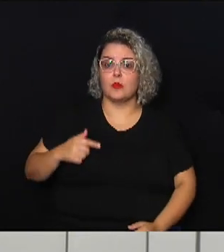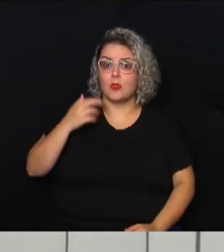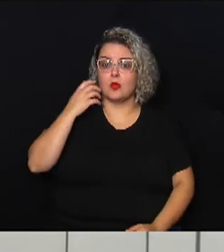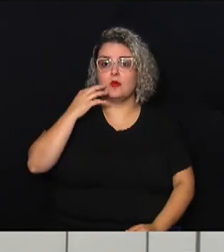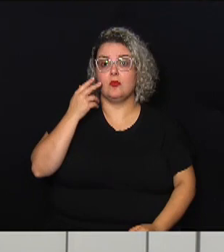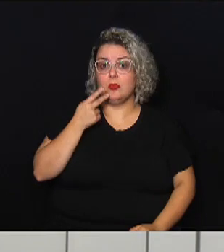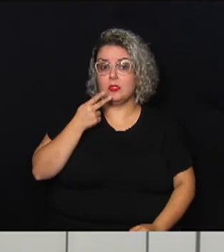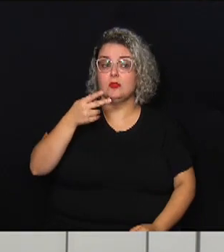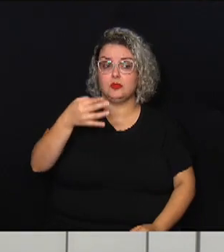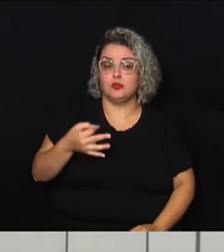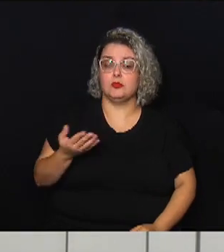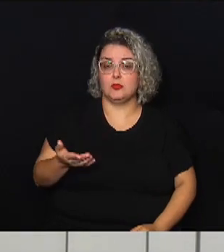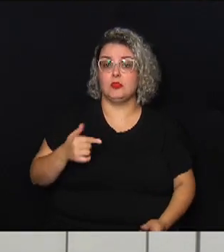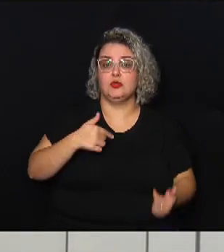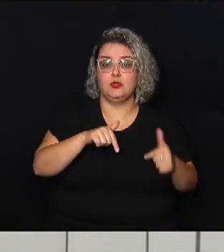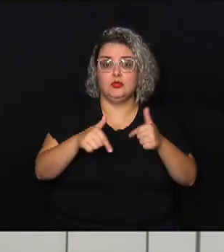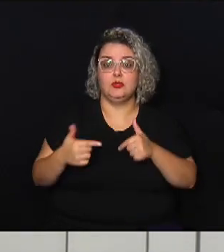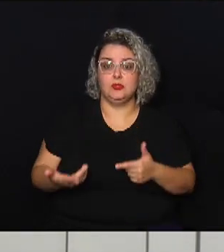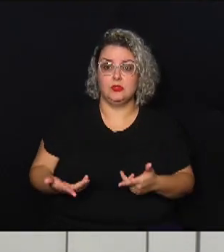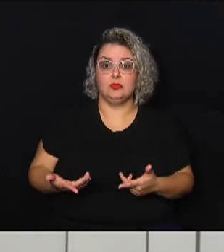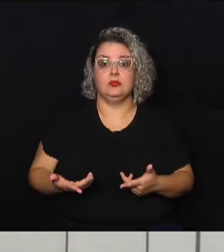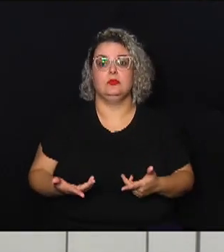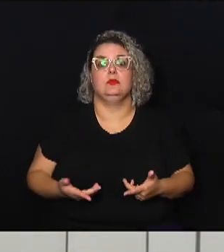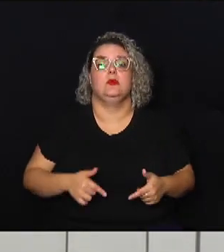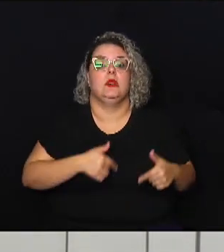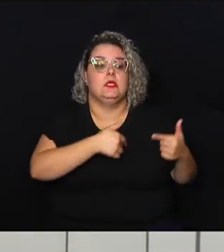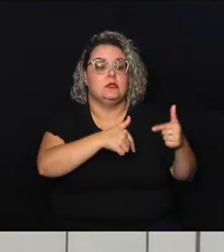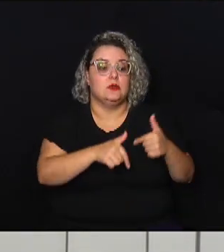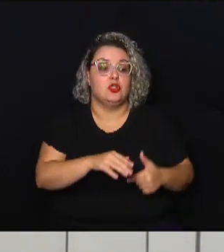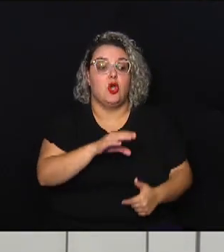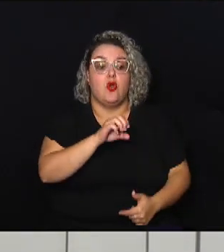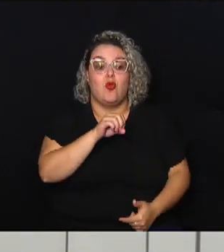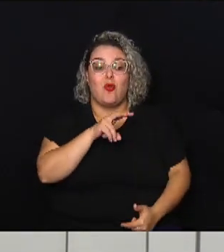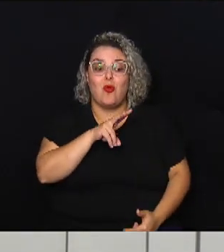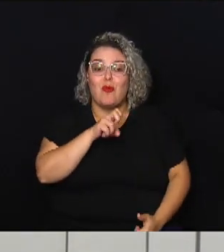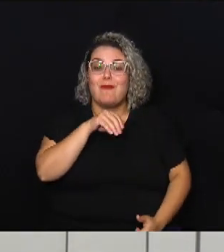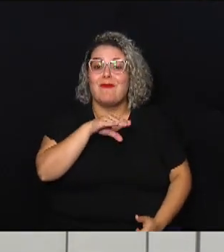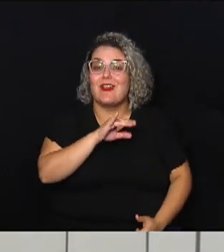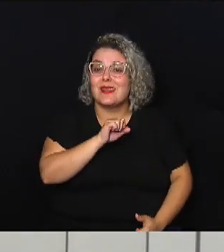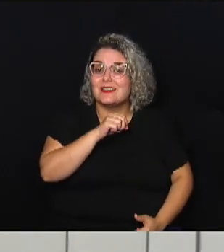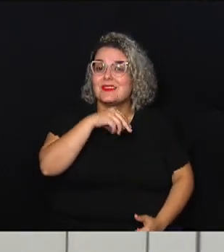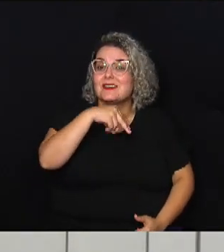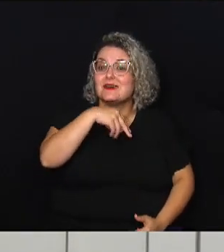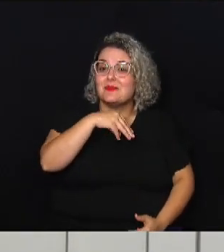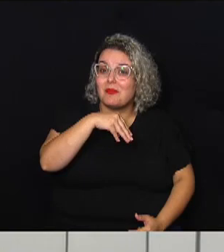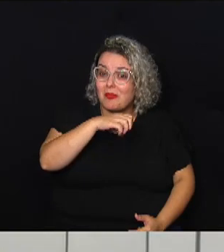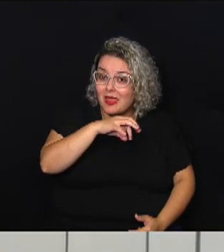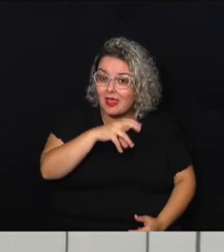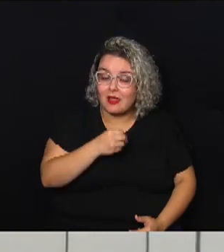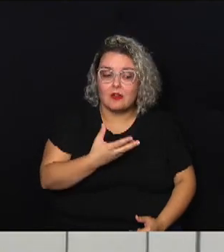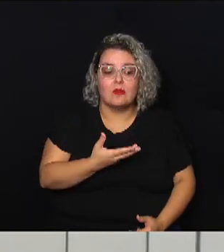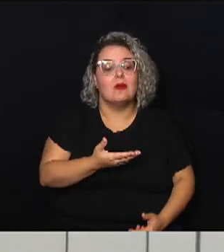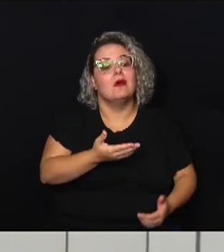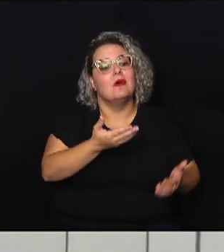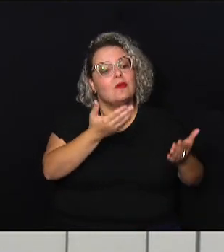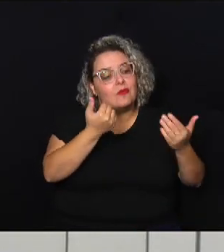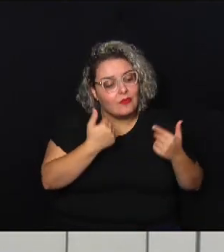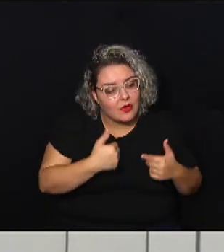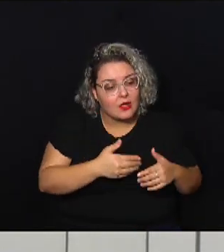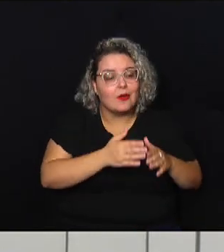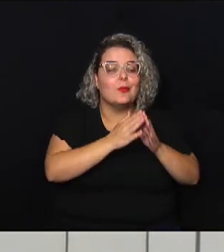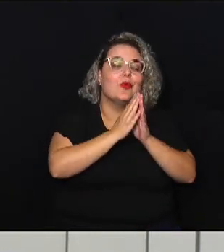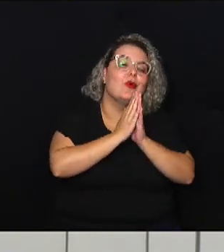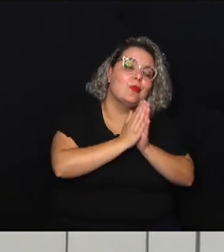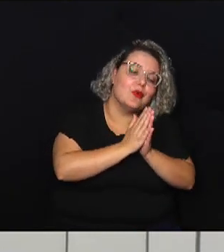justamente desse trabalho de convencimento de tirar aquelas pessoas que estão ainda nesses locais